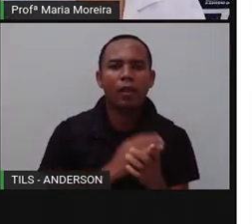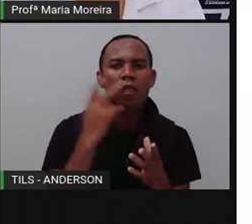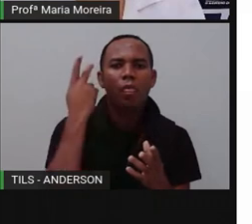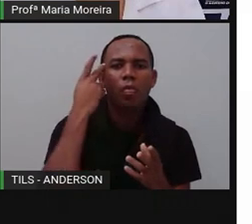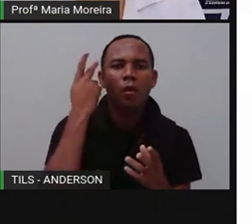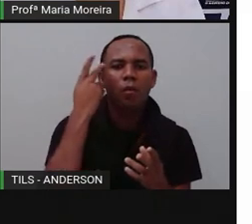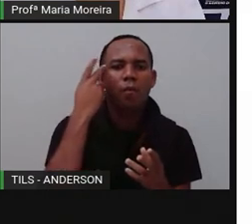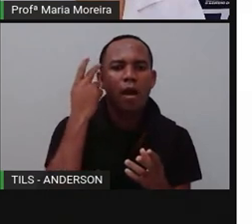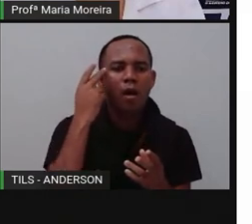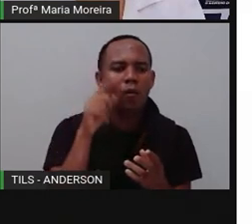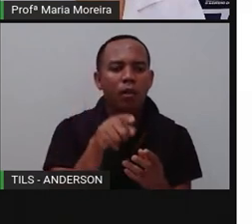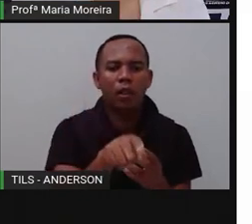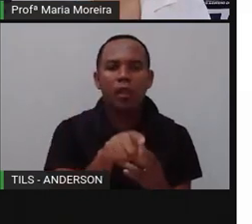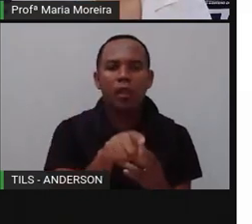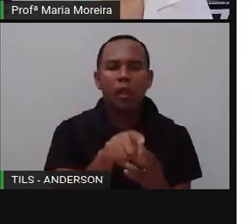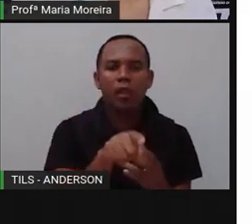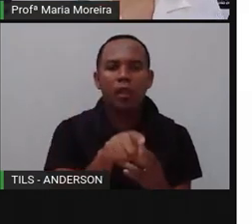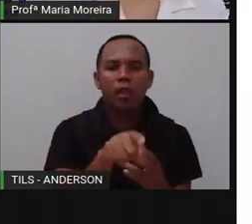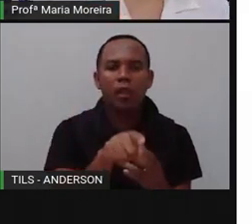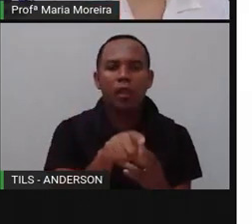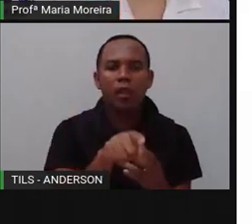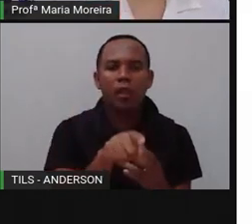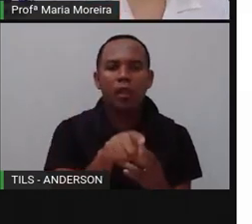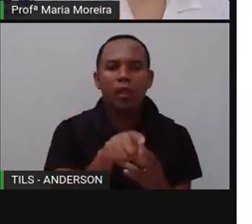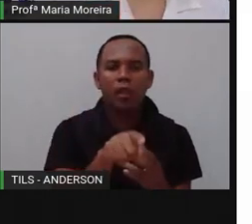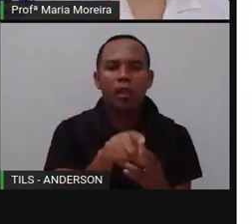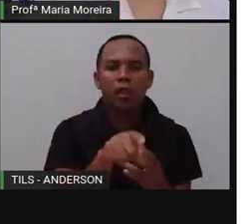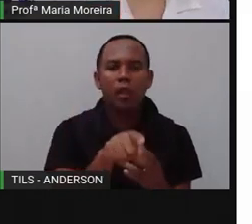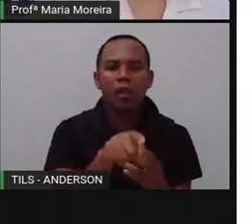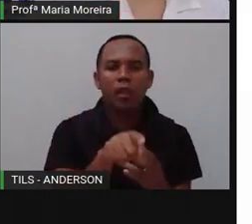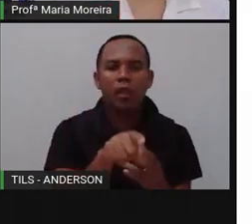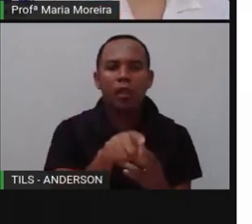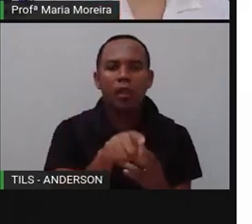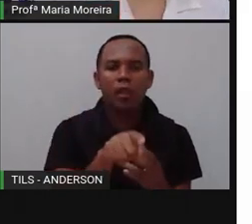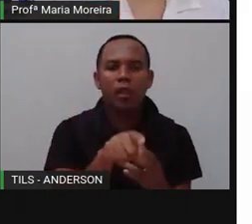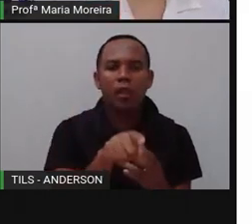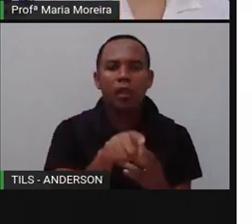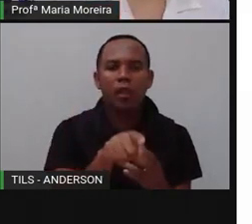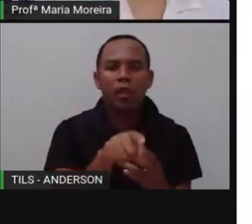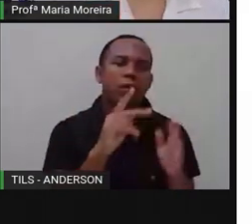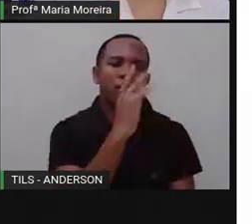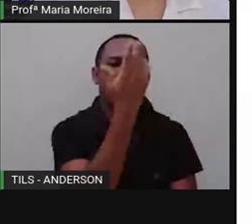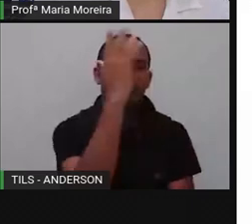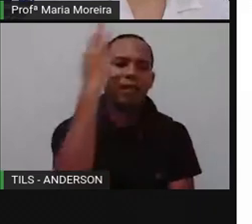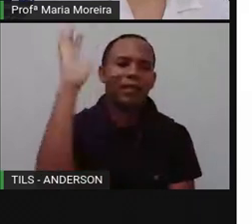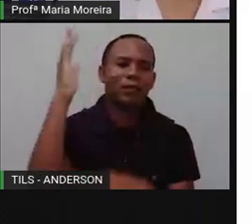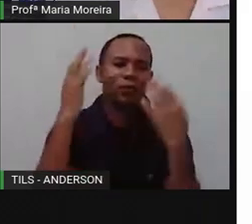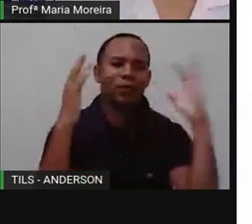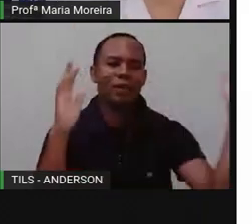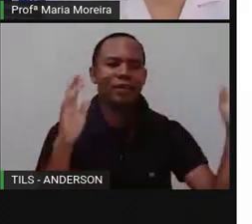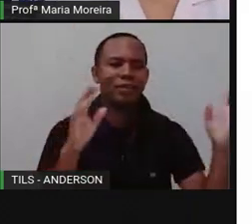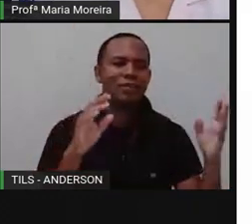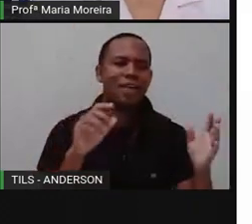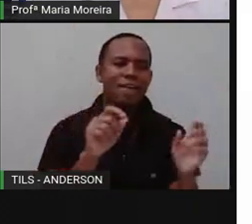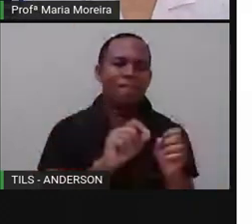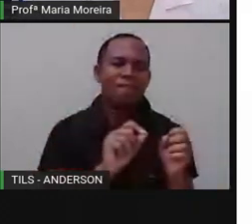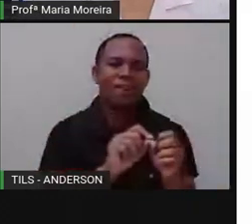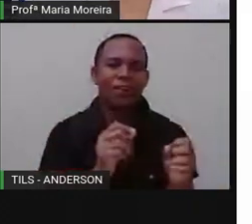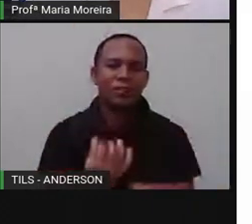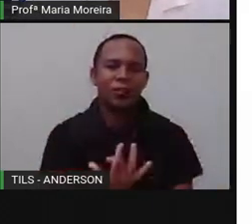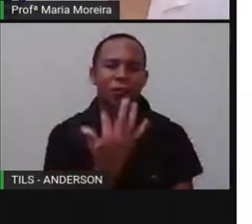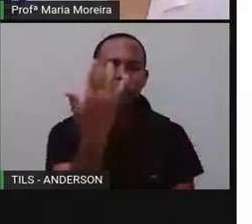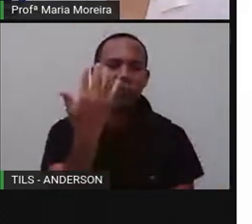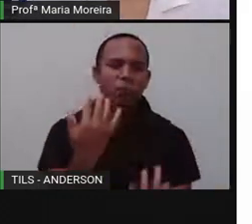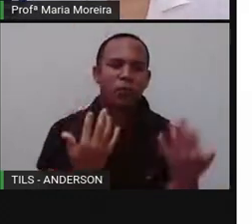tem a interferência do homem, então, obviamente, aquilo que é artificial vai ter o quê? A interferência do homem,